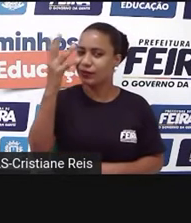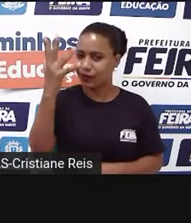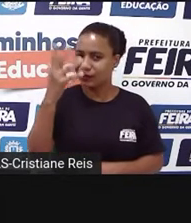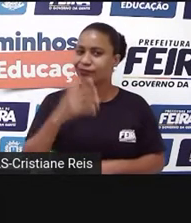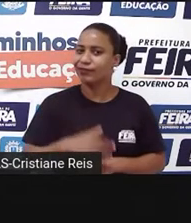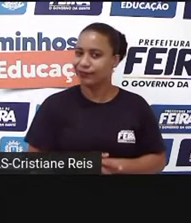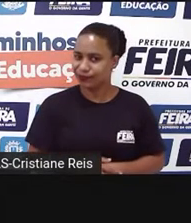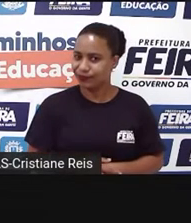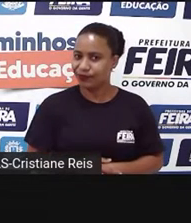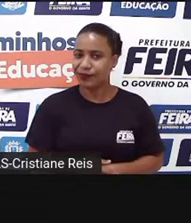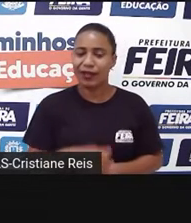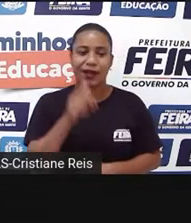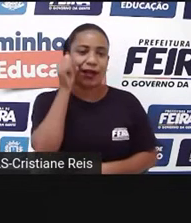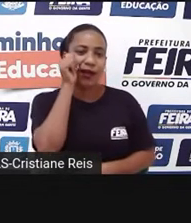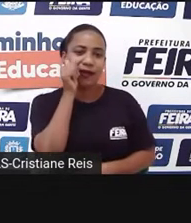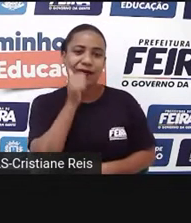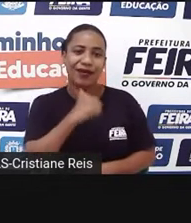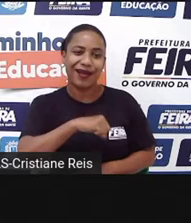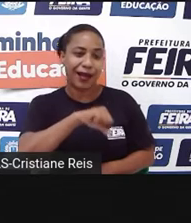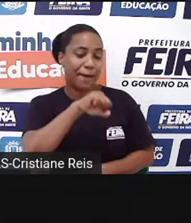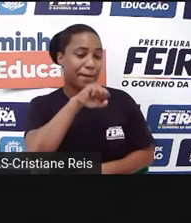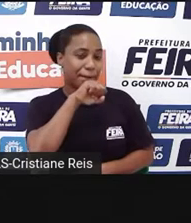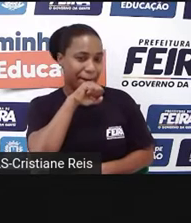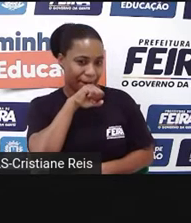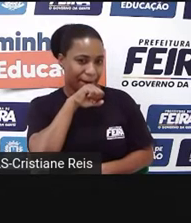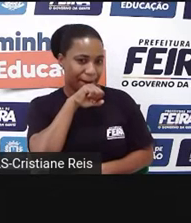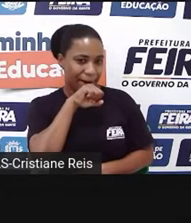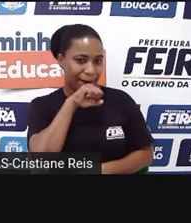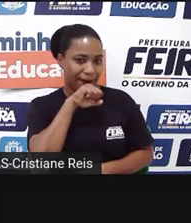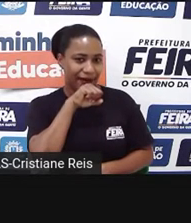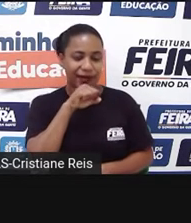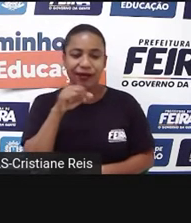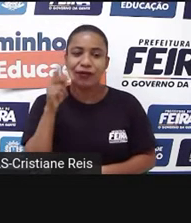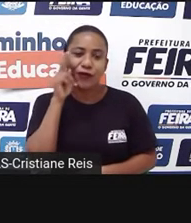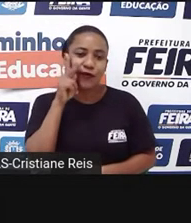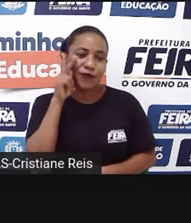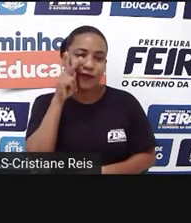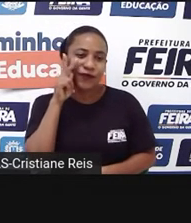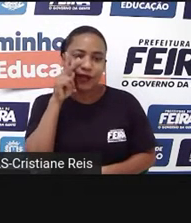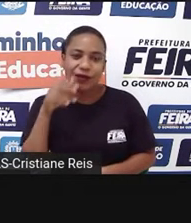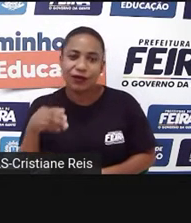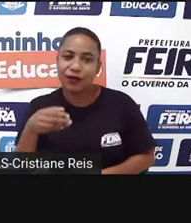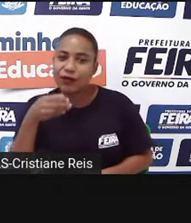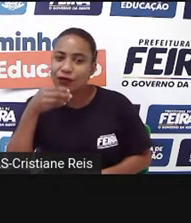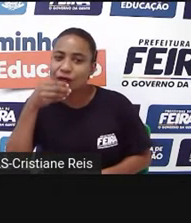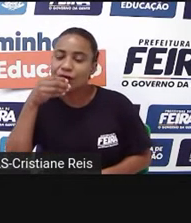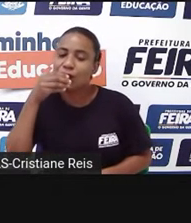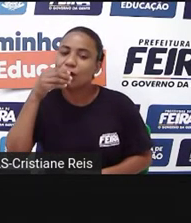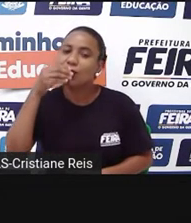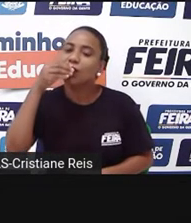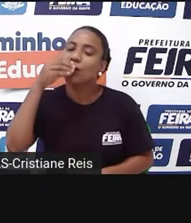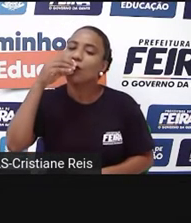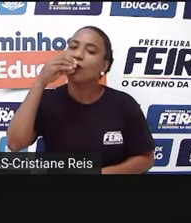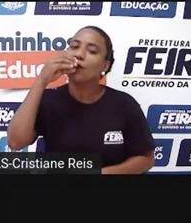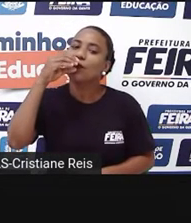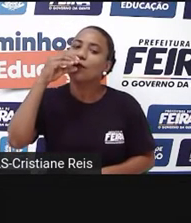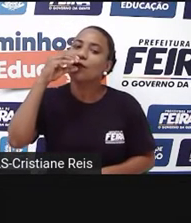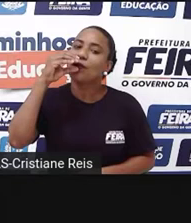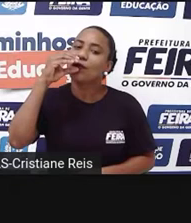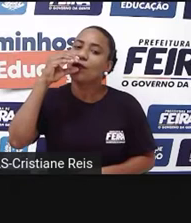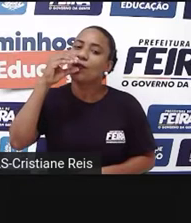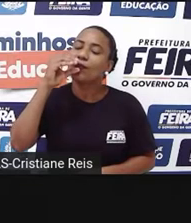a mãe de Hamlet, prova do vinho na taça que era para Hamlet. Então, ela fica envenenada e começa a